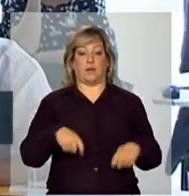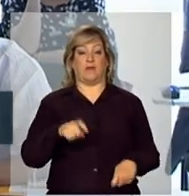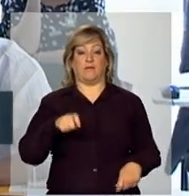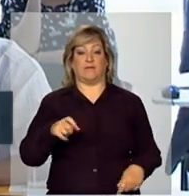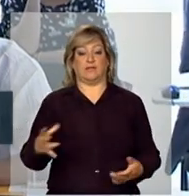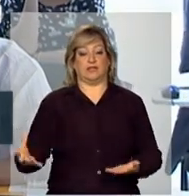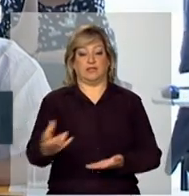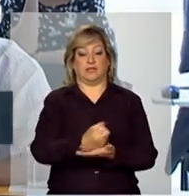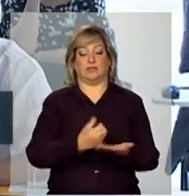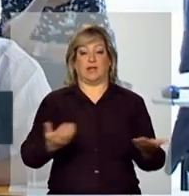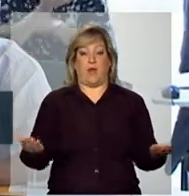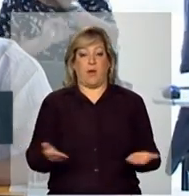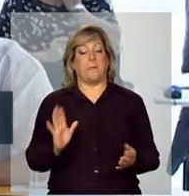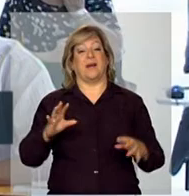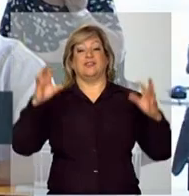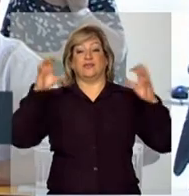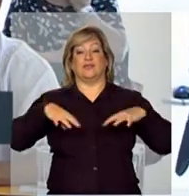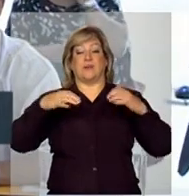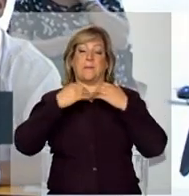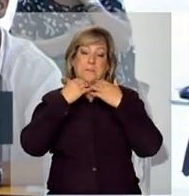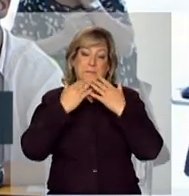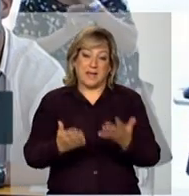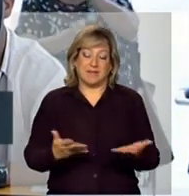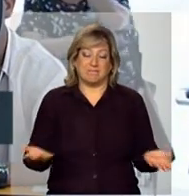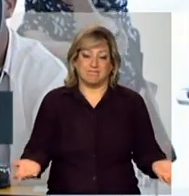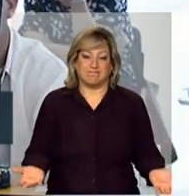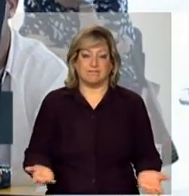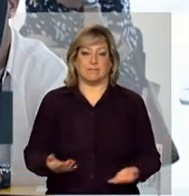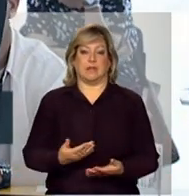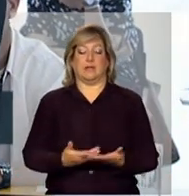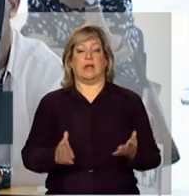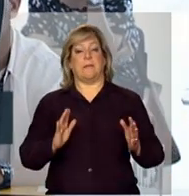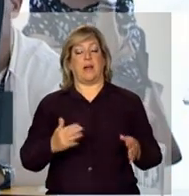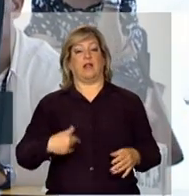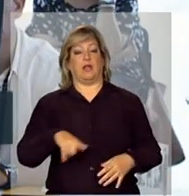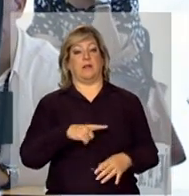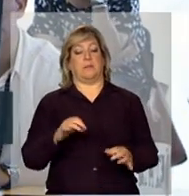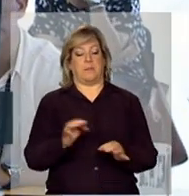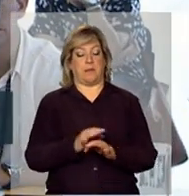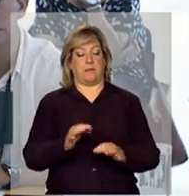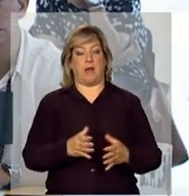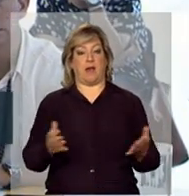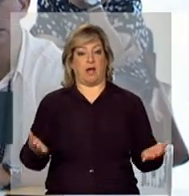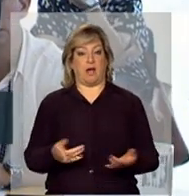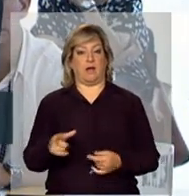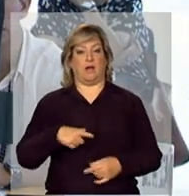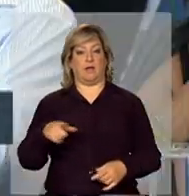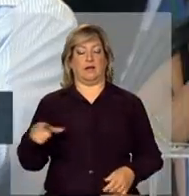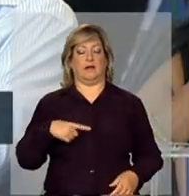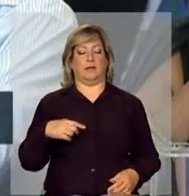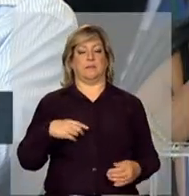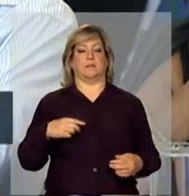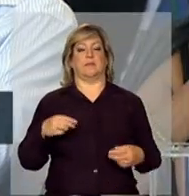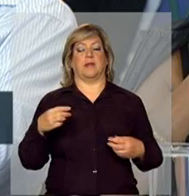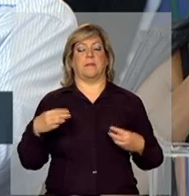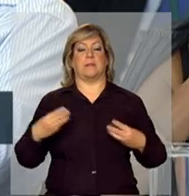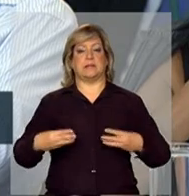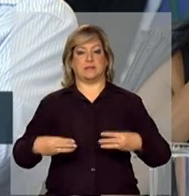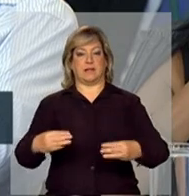com a falta da chuva, a gente não colheu, então, nós esperamos e estamos nos preparando agora com o Ministério do Desenvolvimento Agrário para que